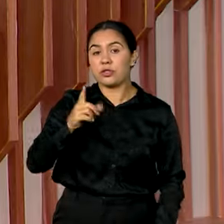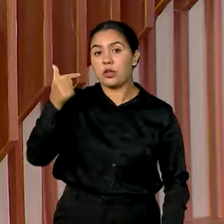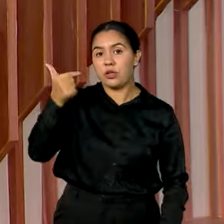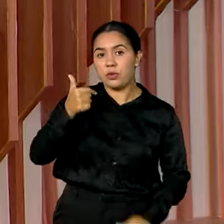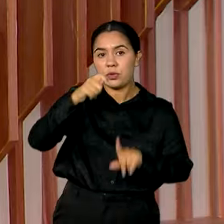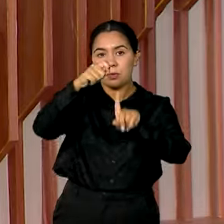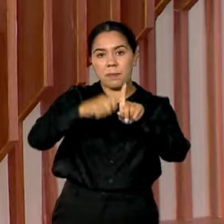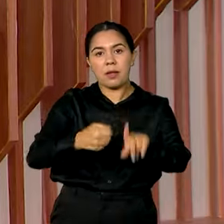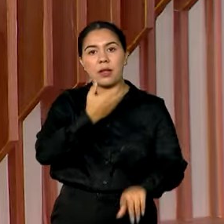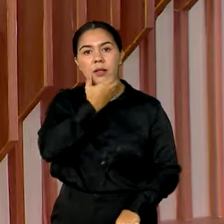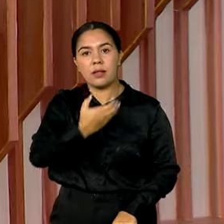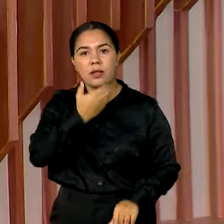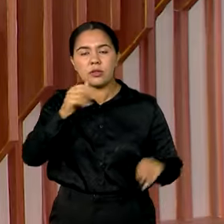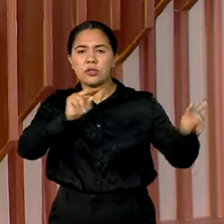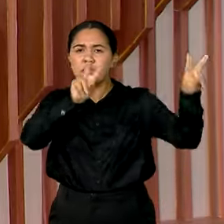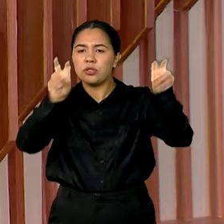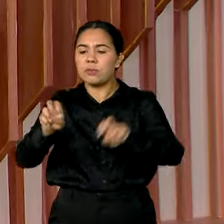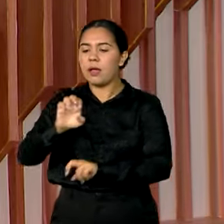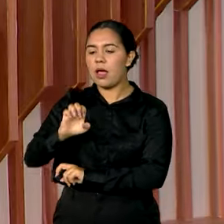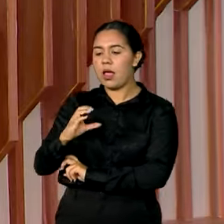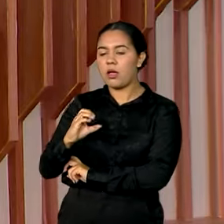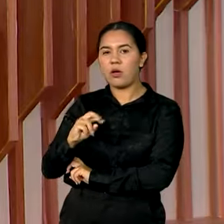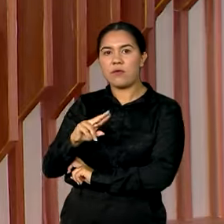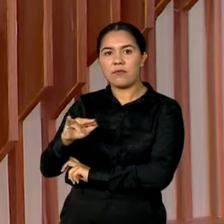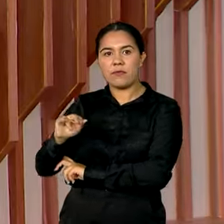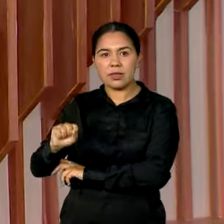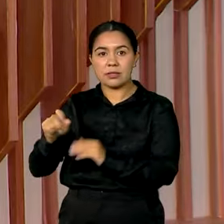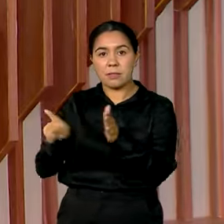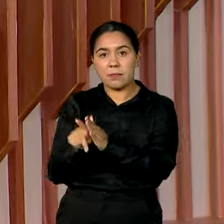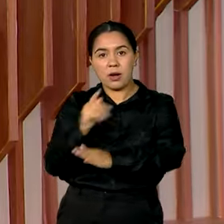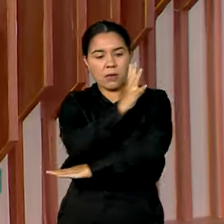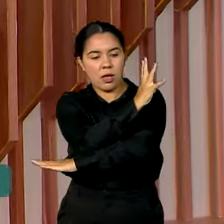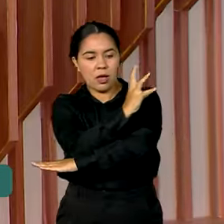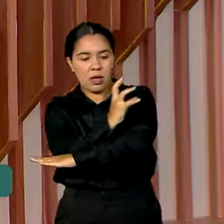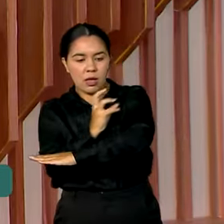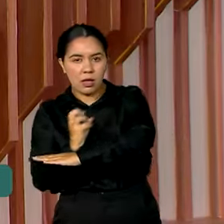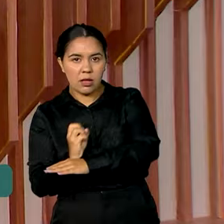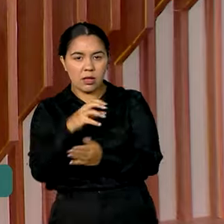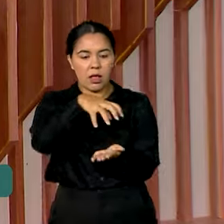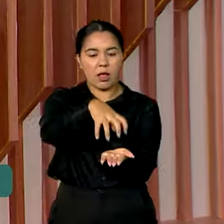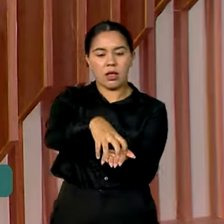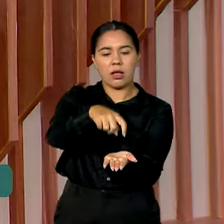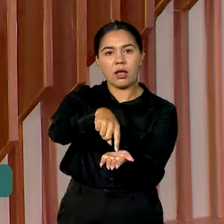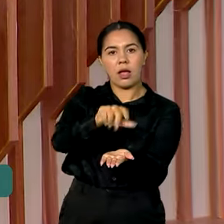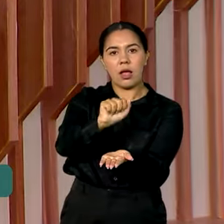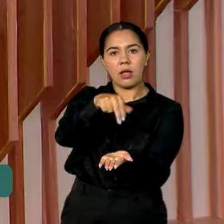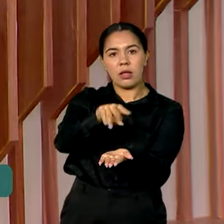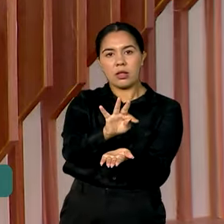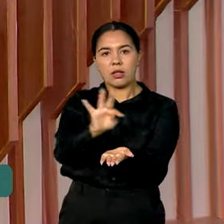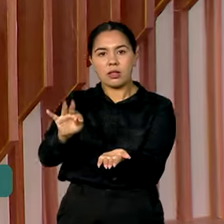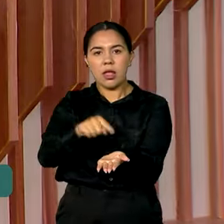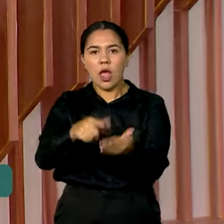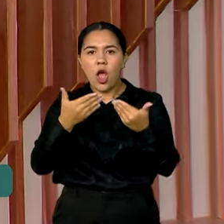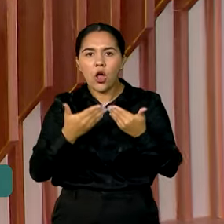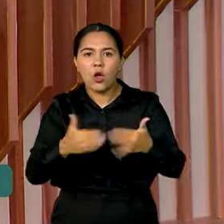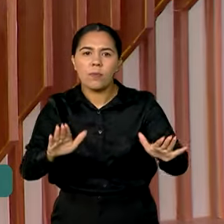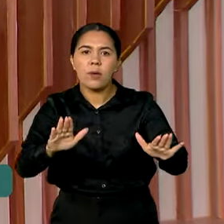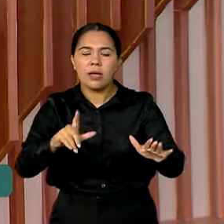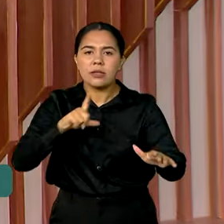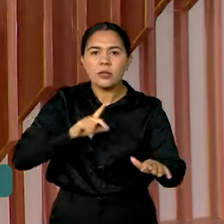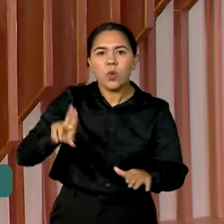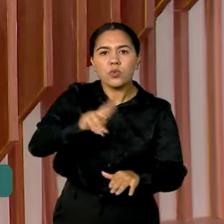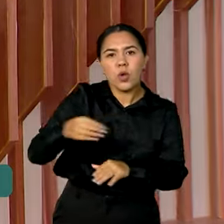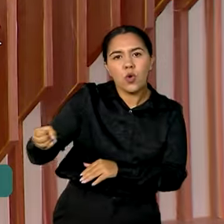Ecovias do Cerrado e a Agência Nacional de Transportes Terrestres, a NTT, começam a usar novas balanças de